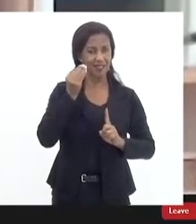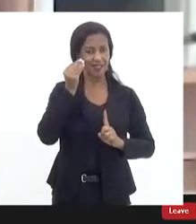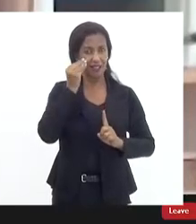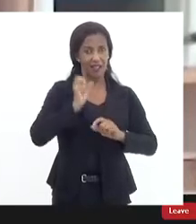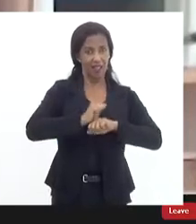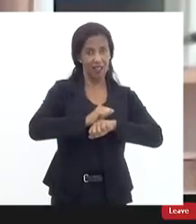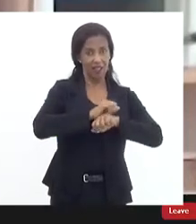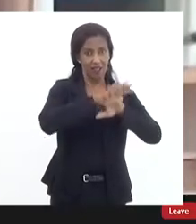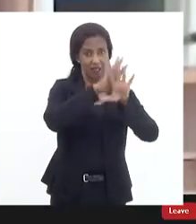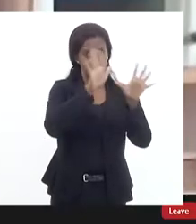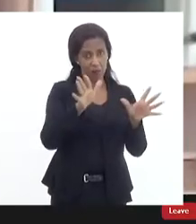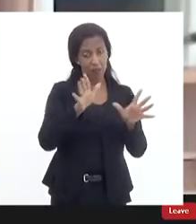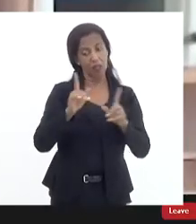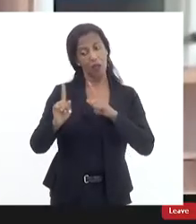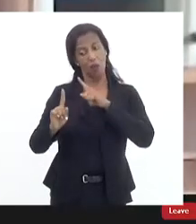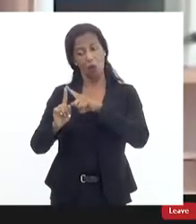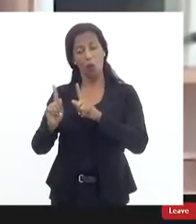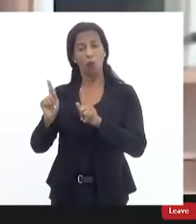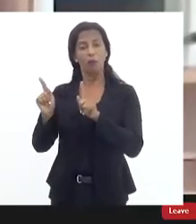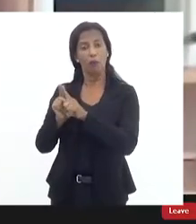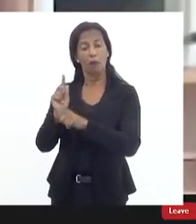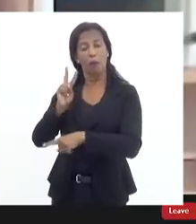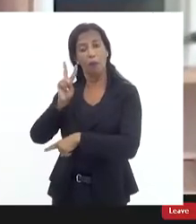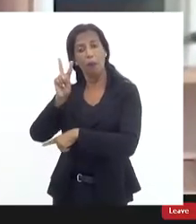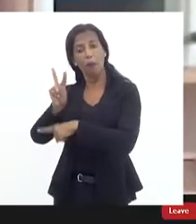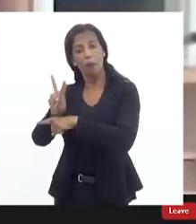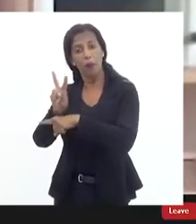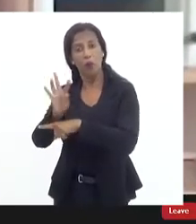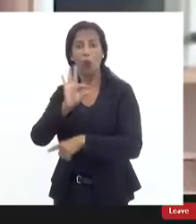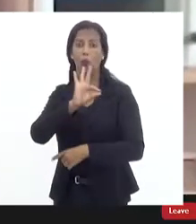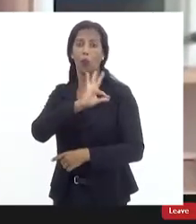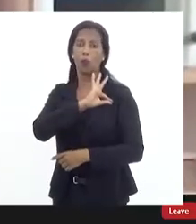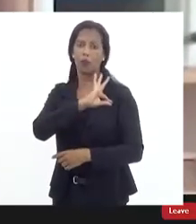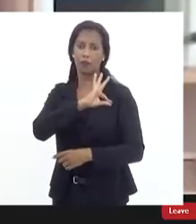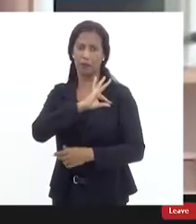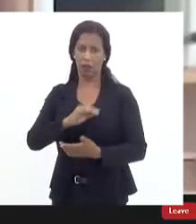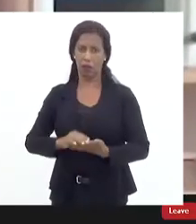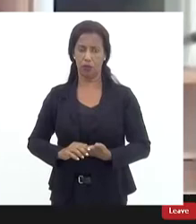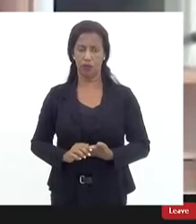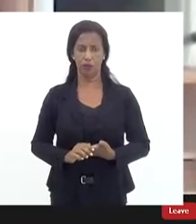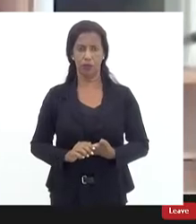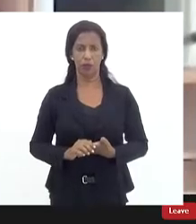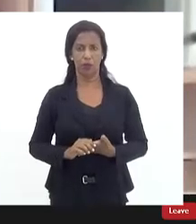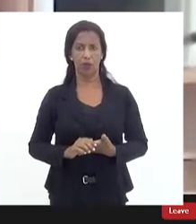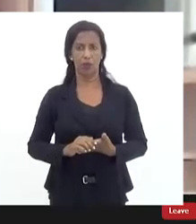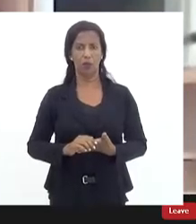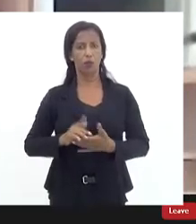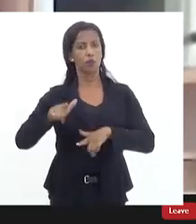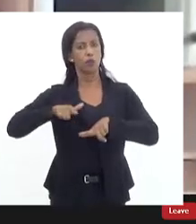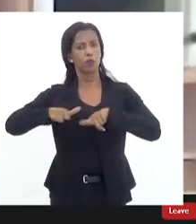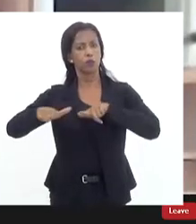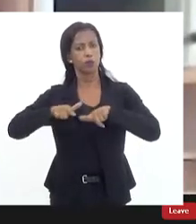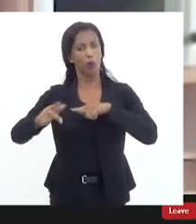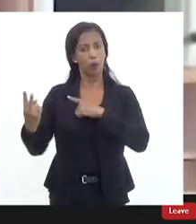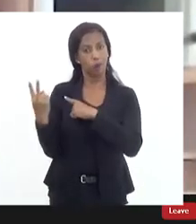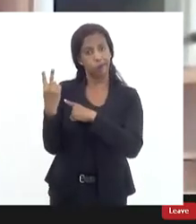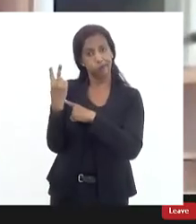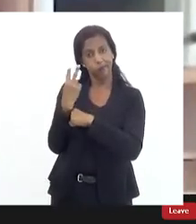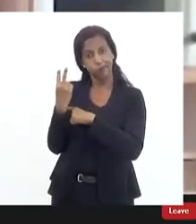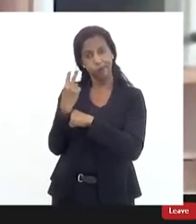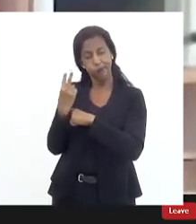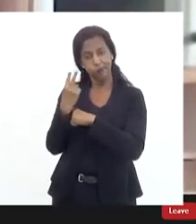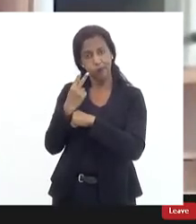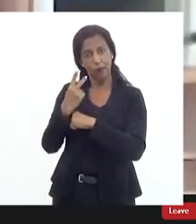nas ações policiais como de certa forma proteger o policial na sua atuação resguardar ali